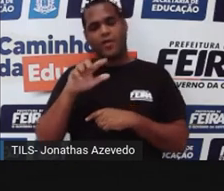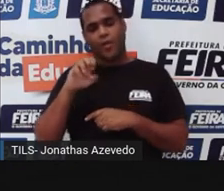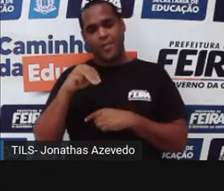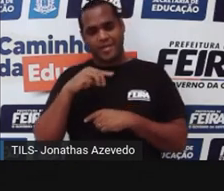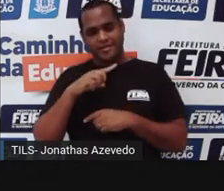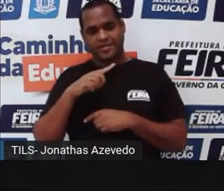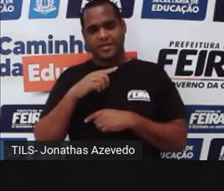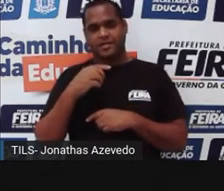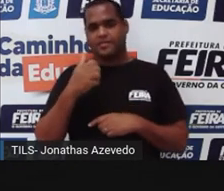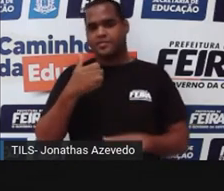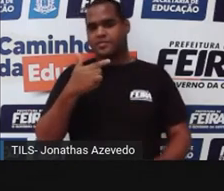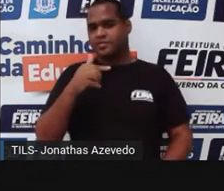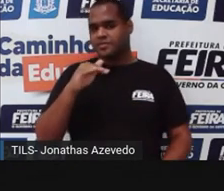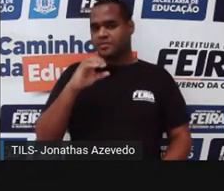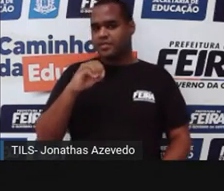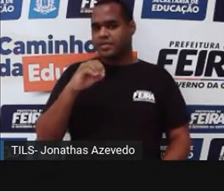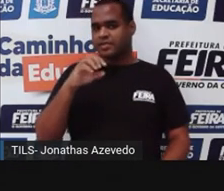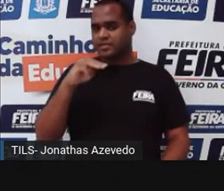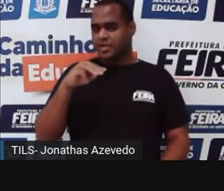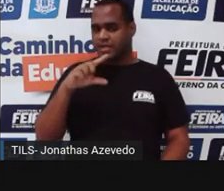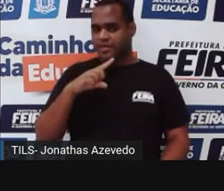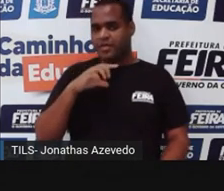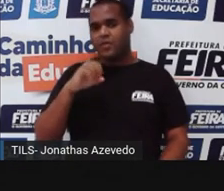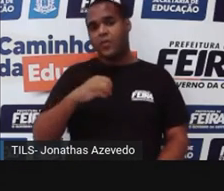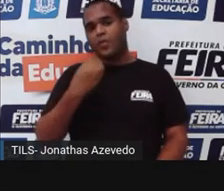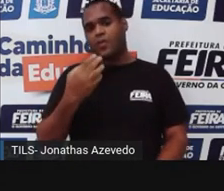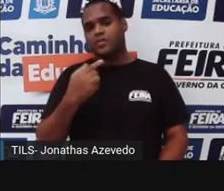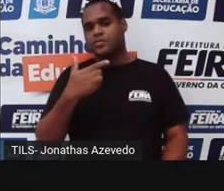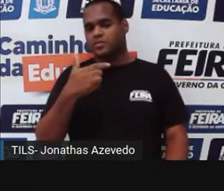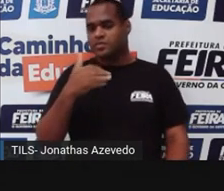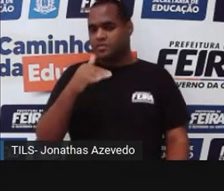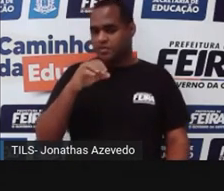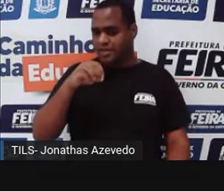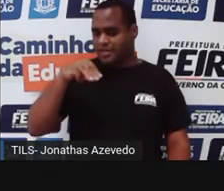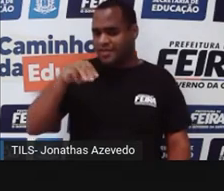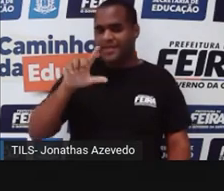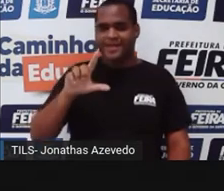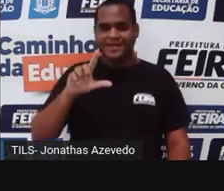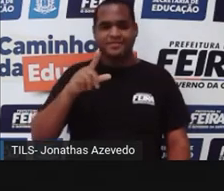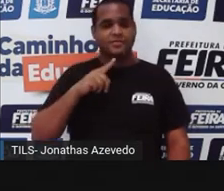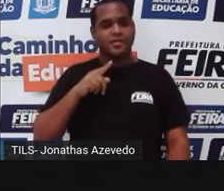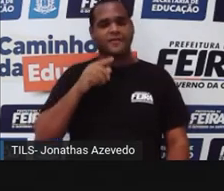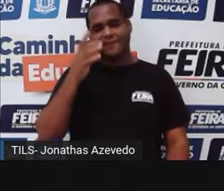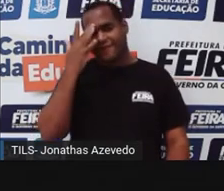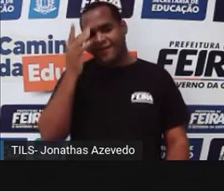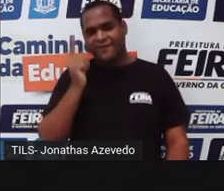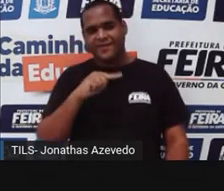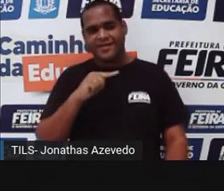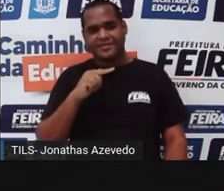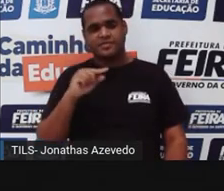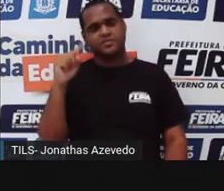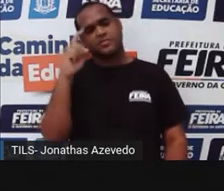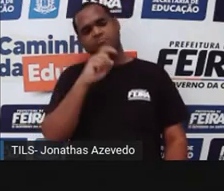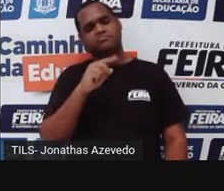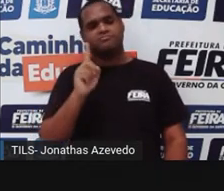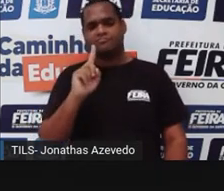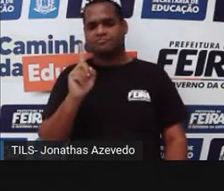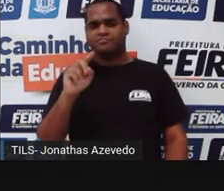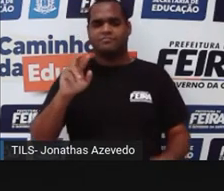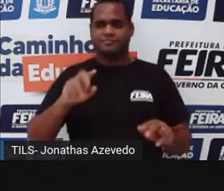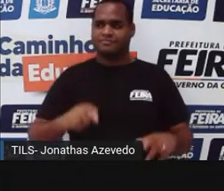é 210 cm³, ou então 210 mF. Viram como é fácil? Não tem dificuldade aqui.